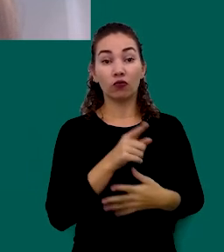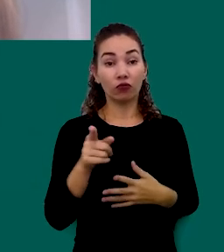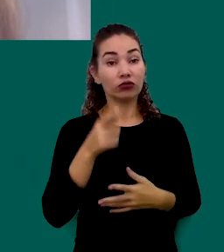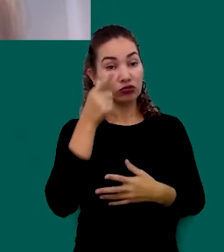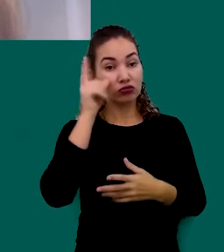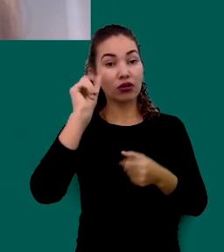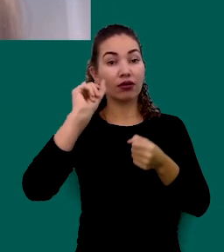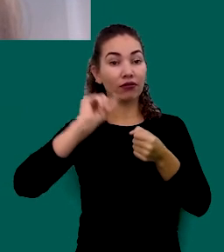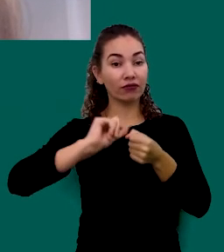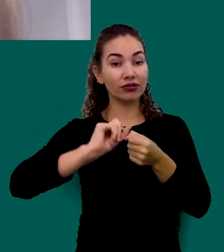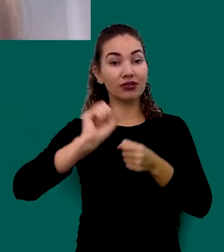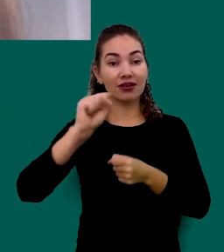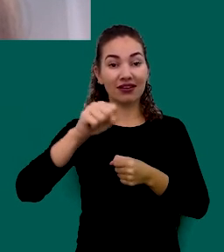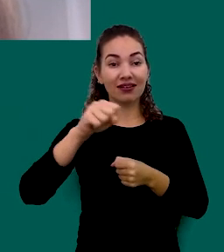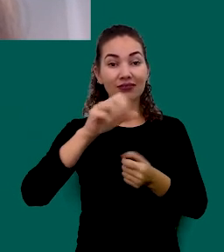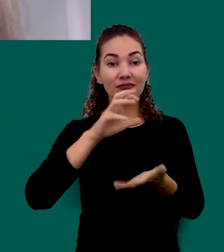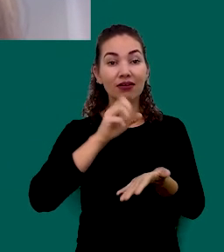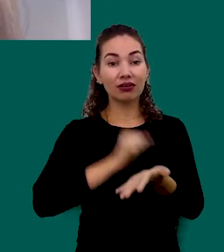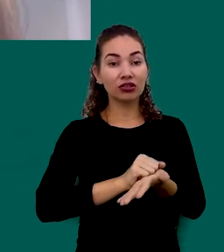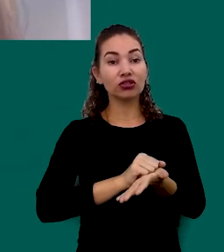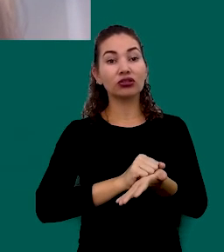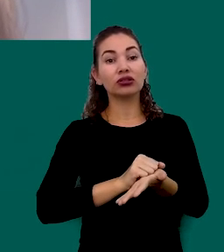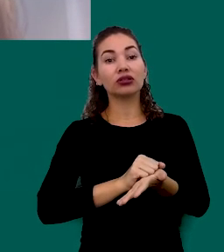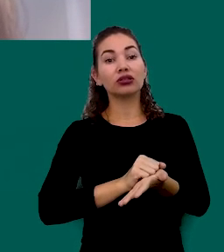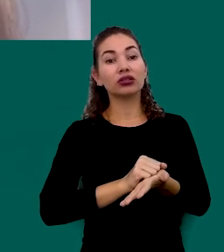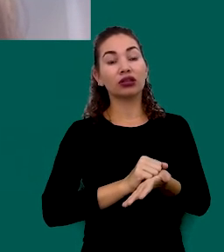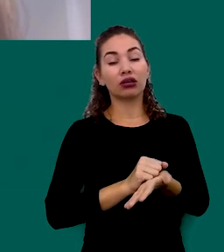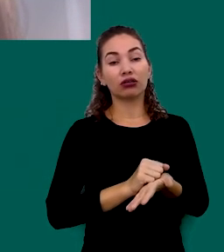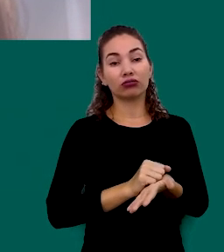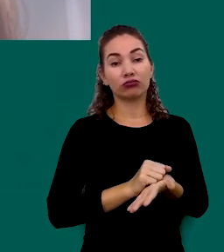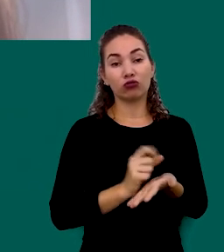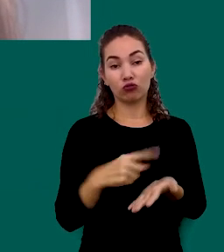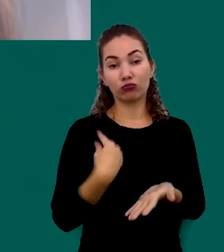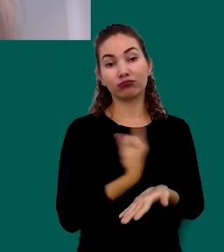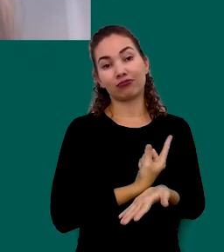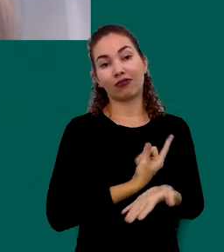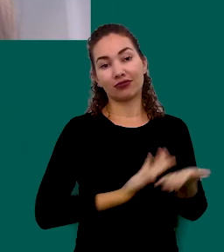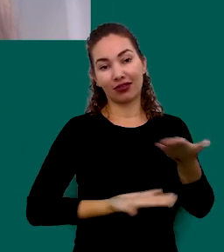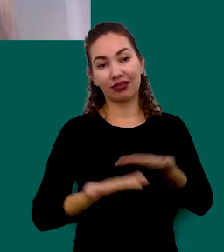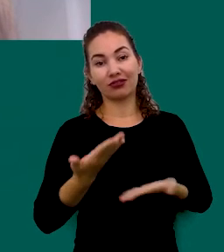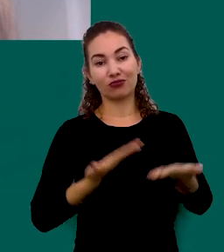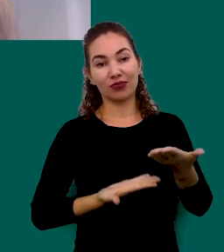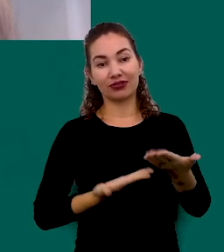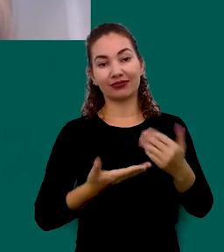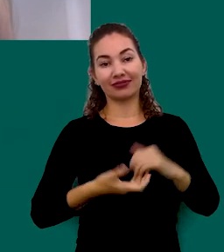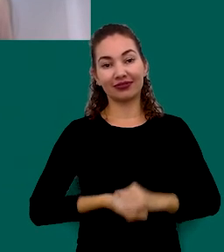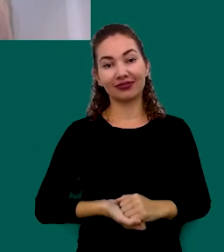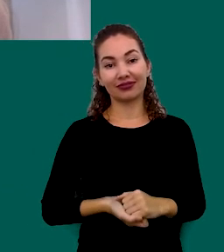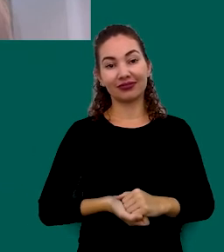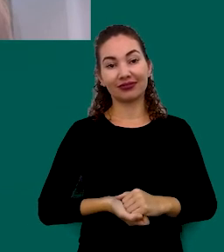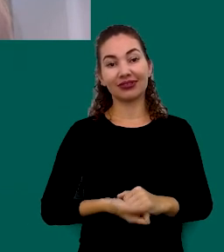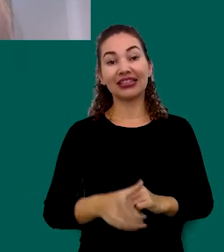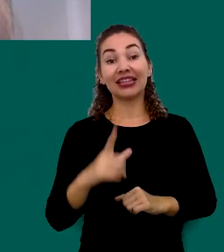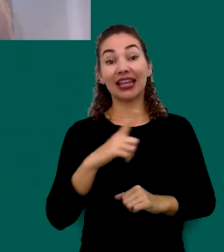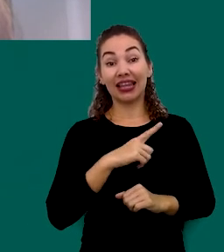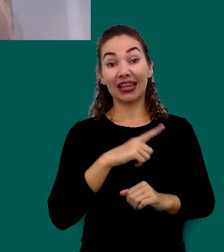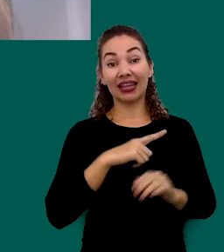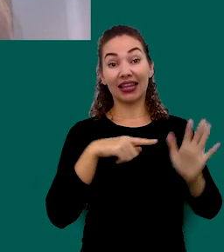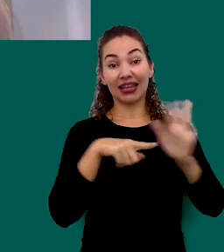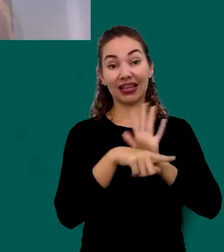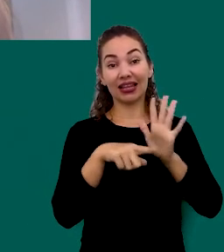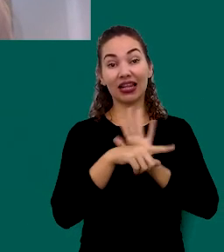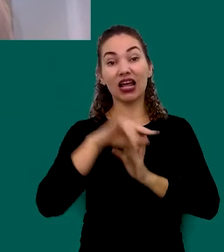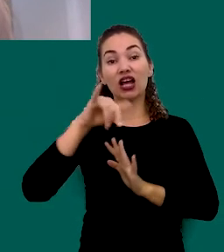Podem Sim Estar Agendando Um Atendimento Conosco Tá Bem Teve Uma Pergunta Aqui